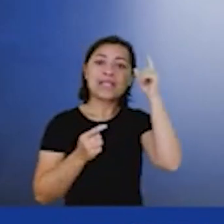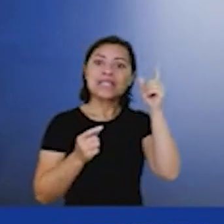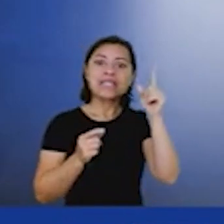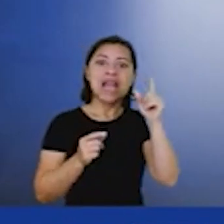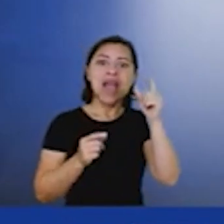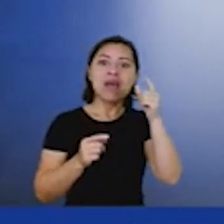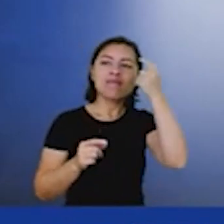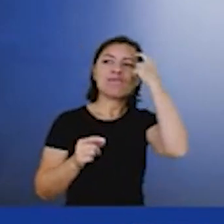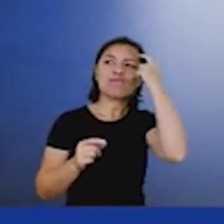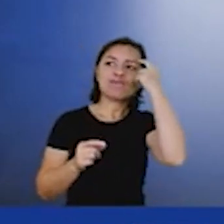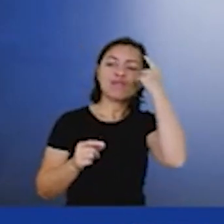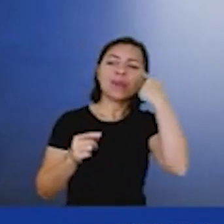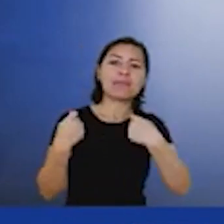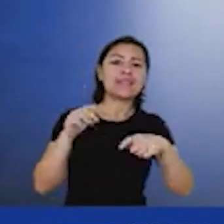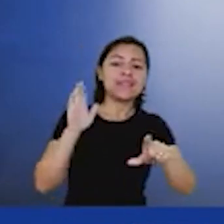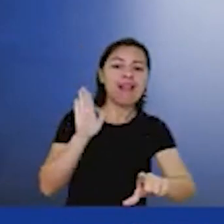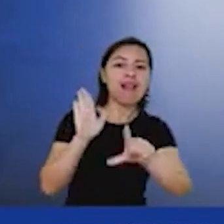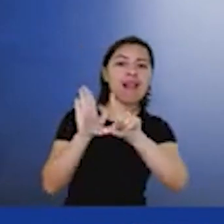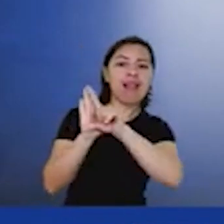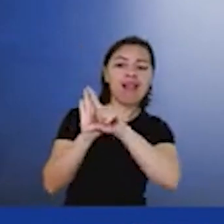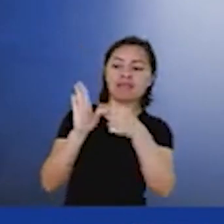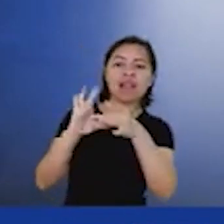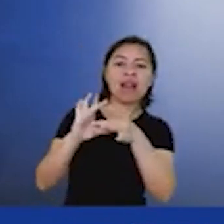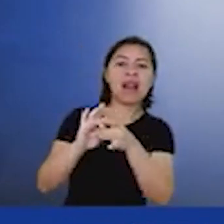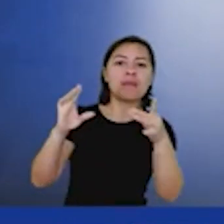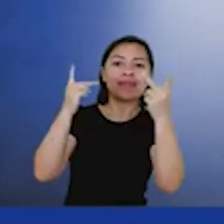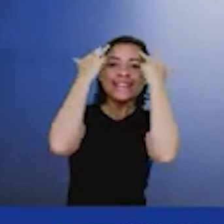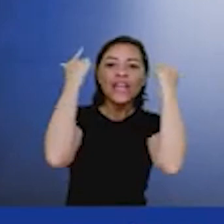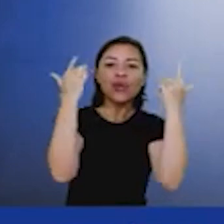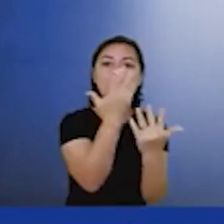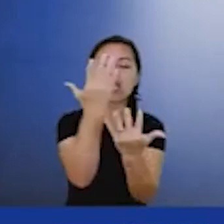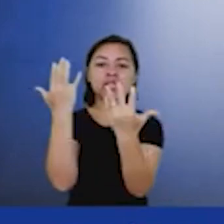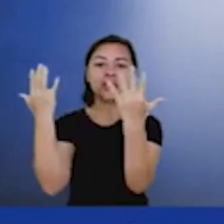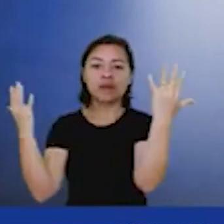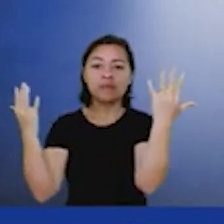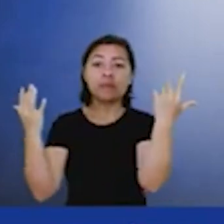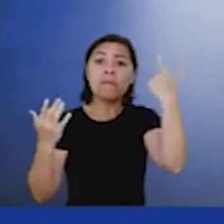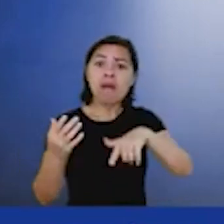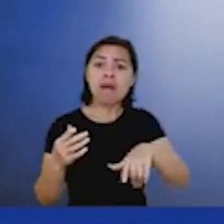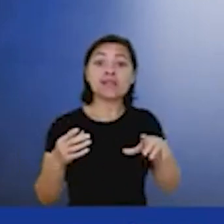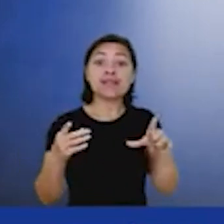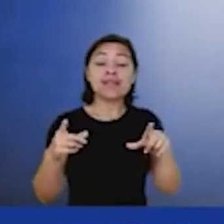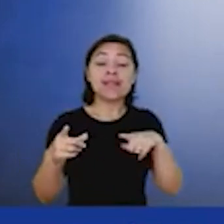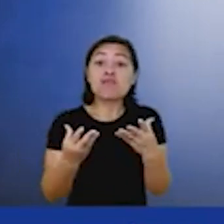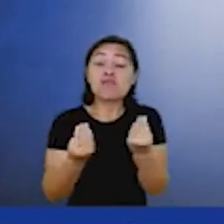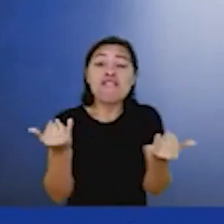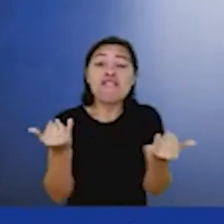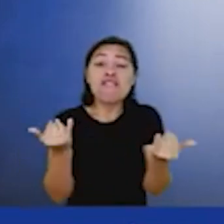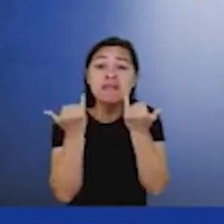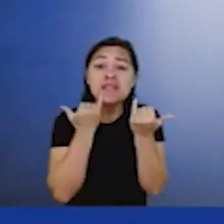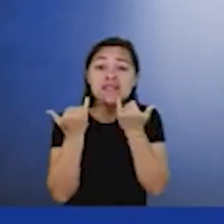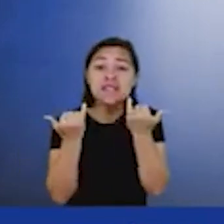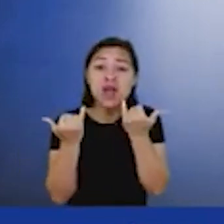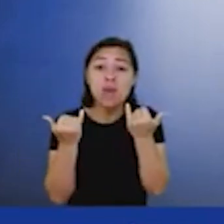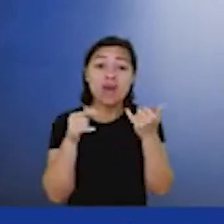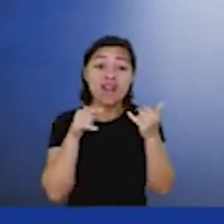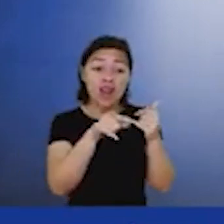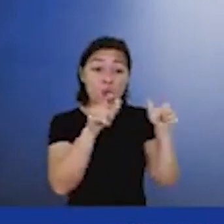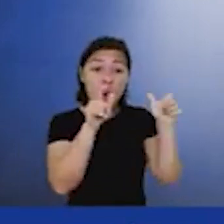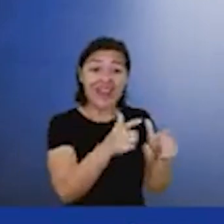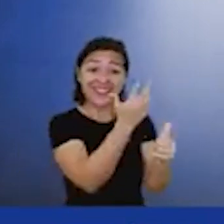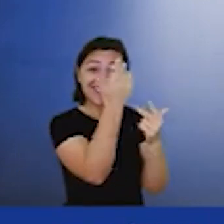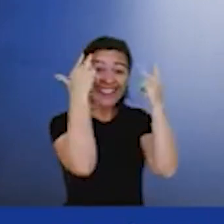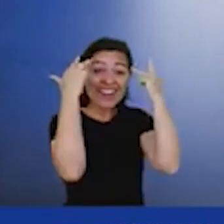ambiental. Também se produz muita informação, então, para você fazer um licenciamento ambiental, a indústria do